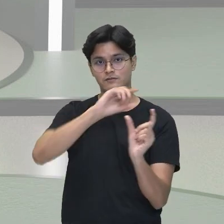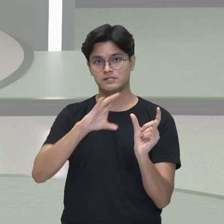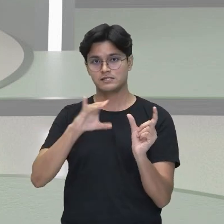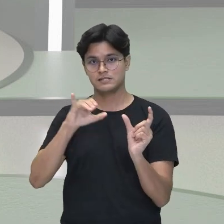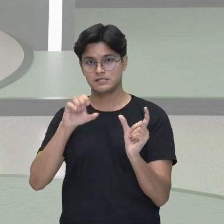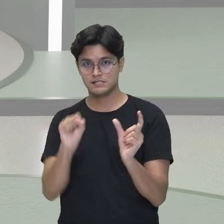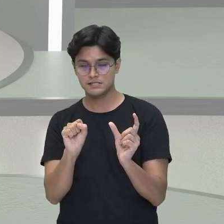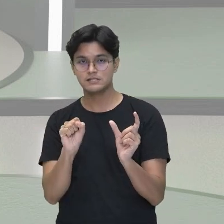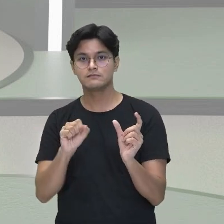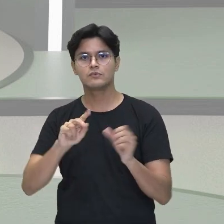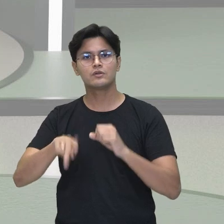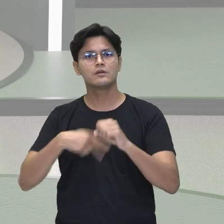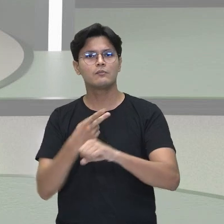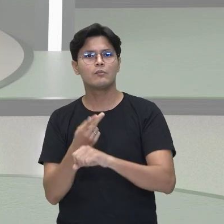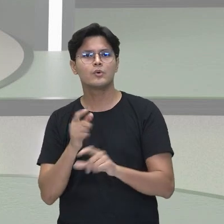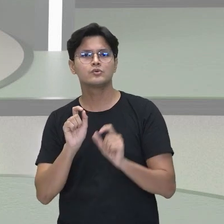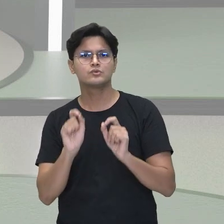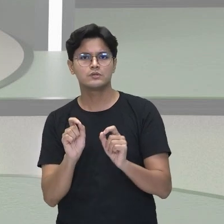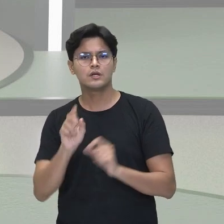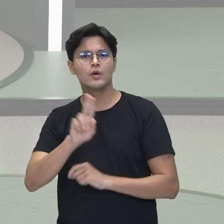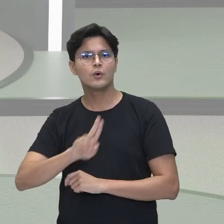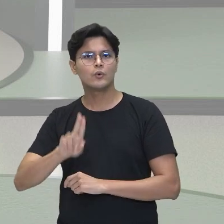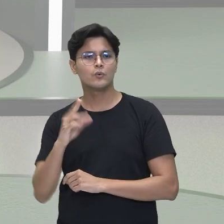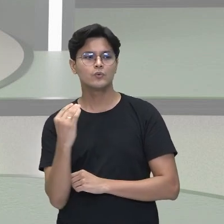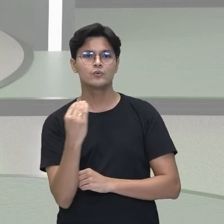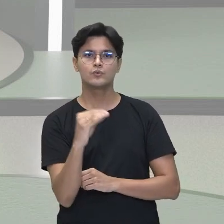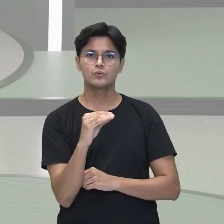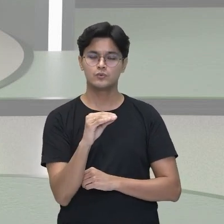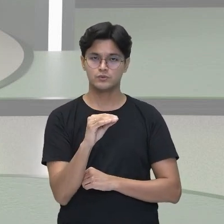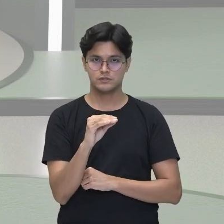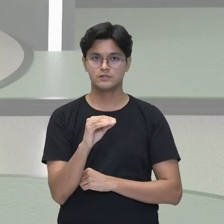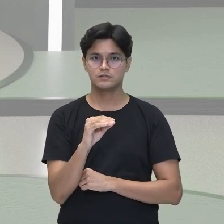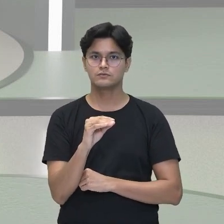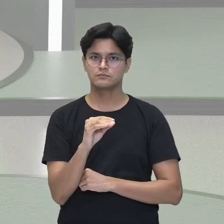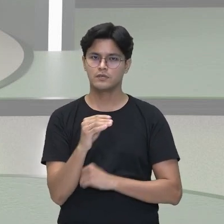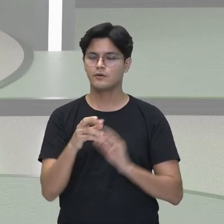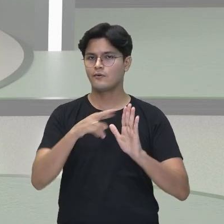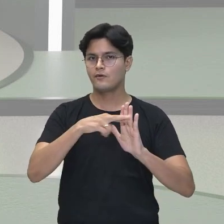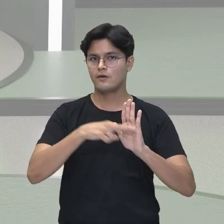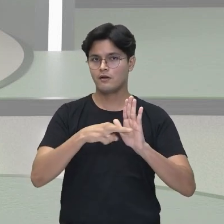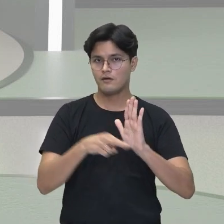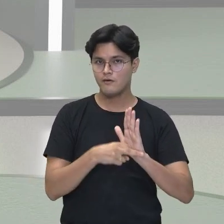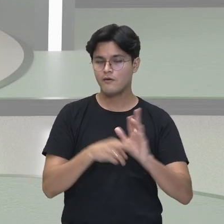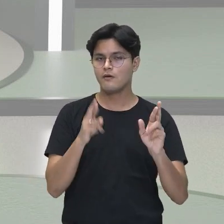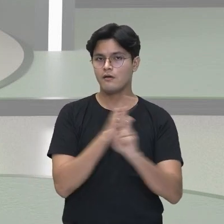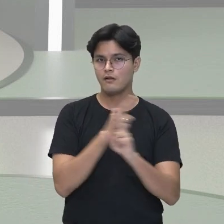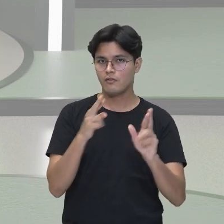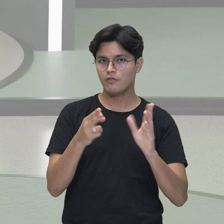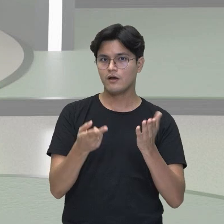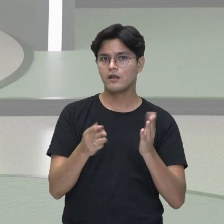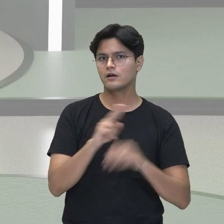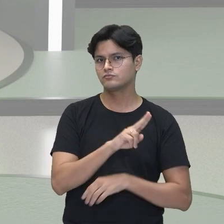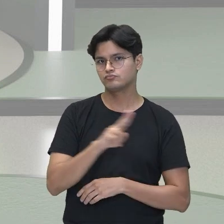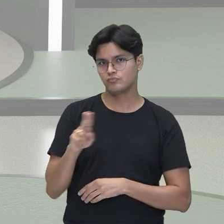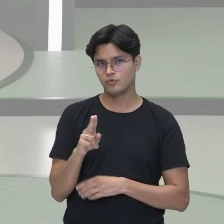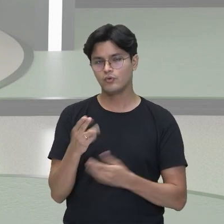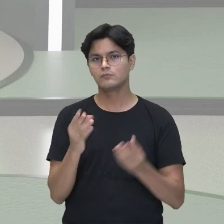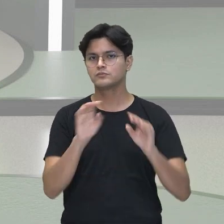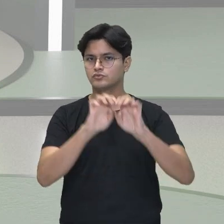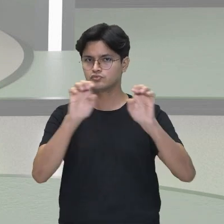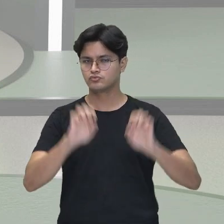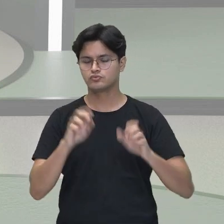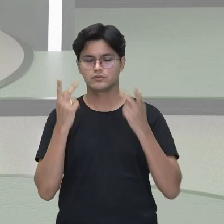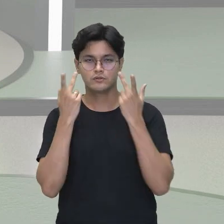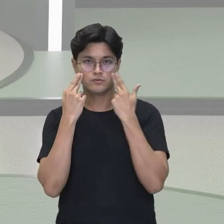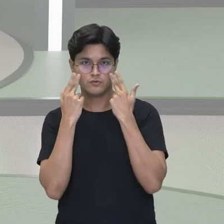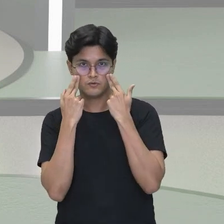depois utilizo aquela norma de nomenclaturas para cadeias normais, né, que é o